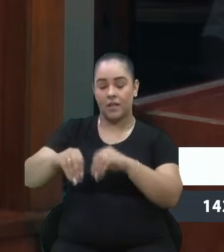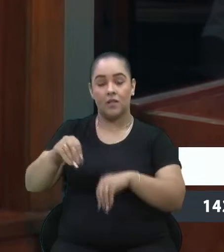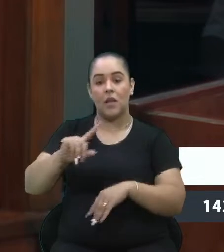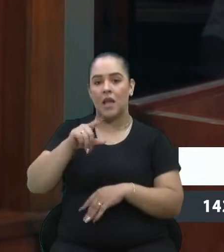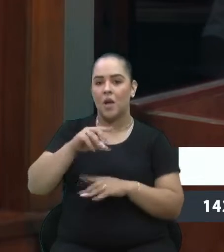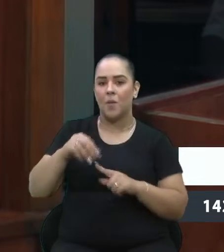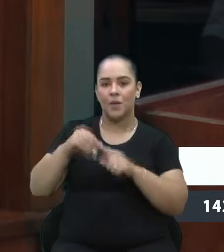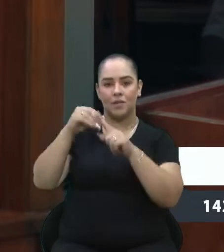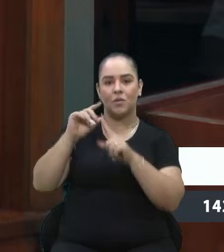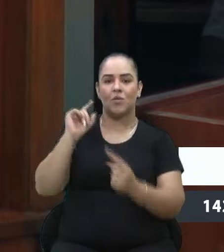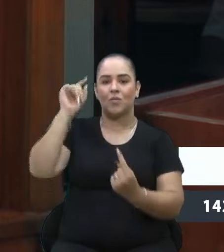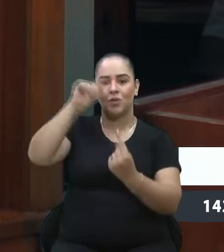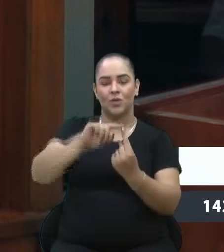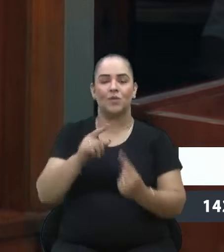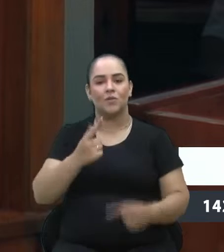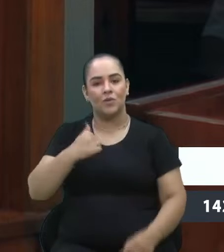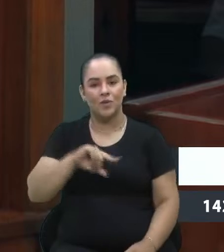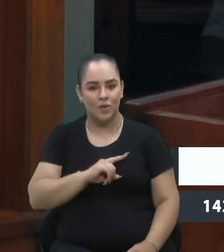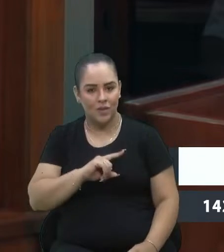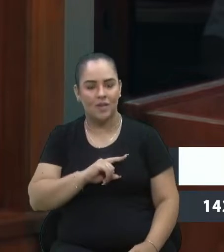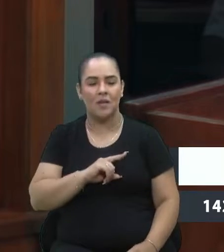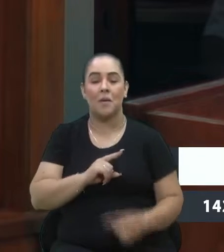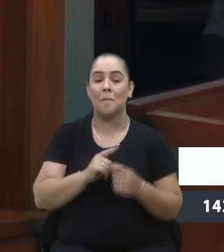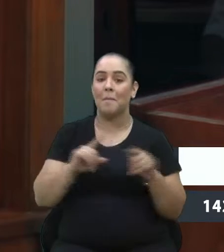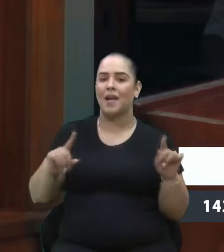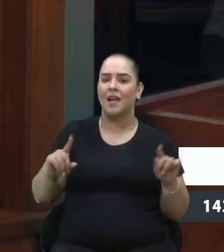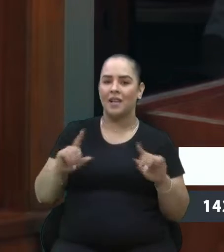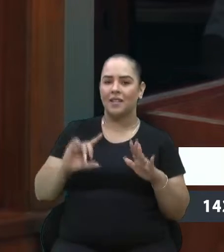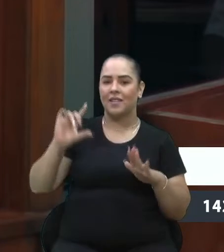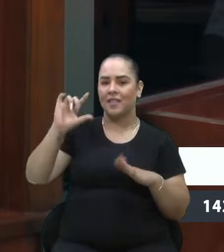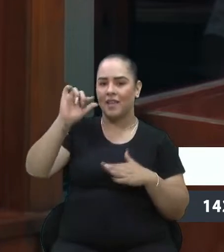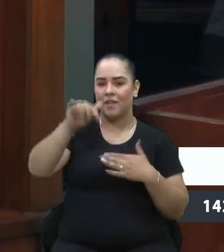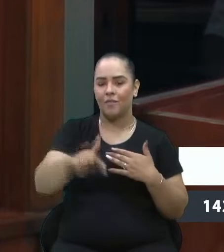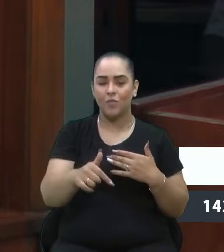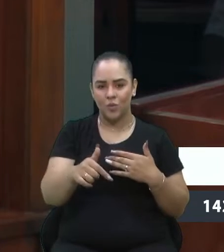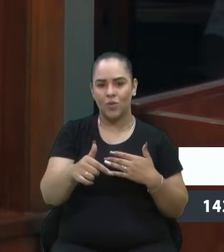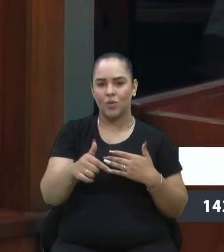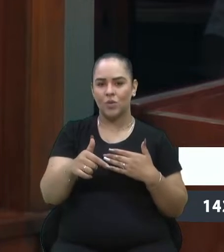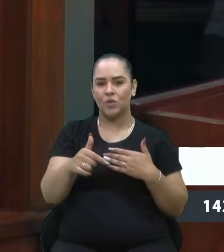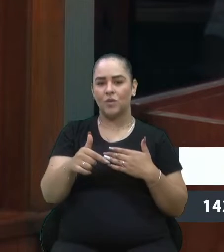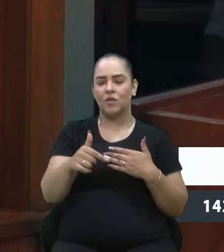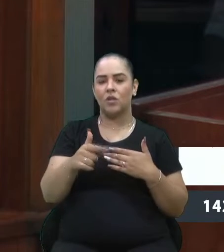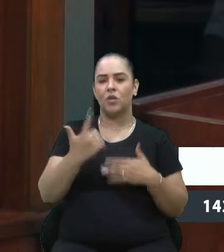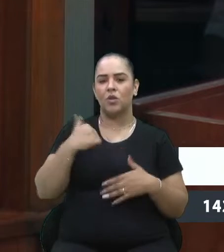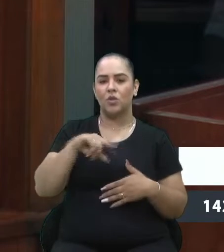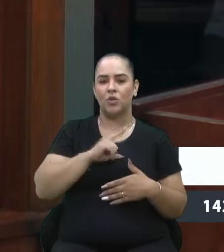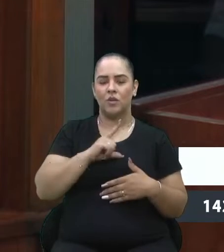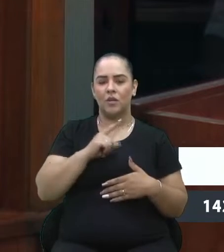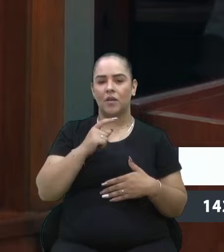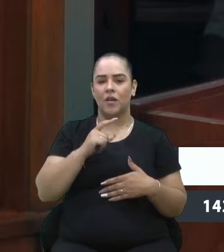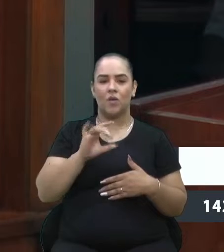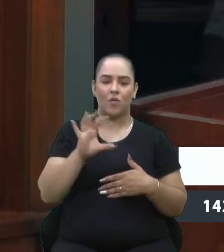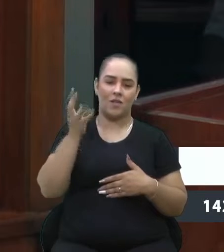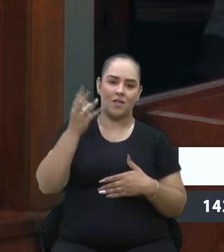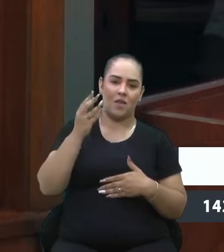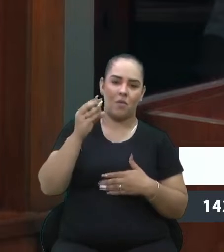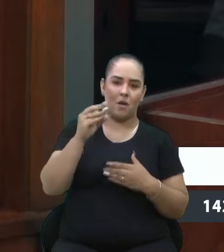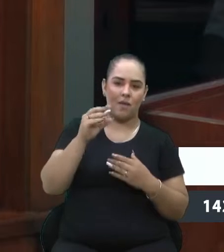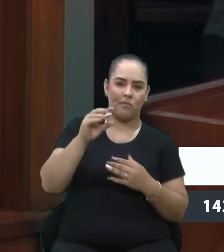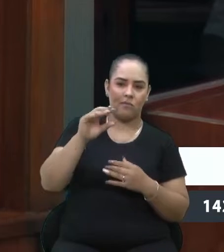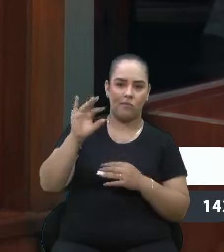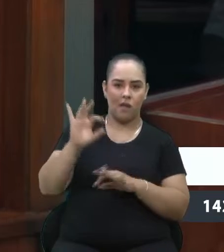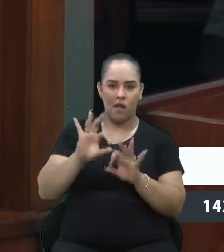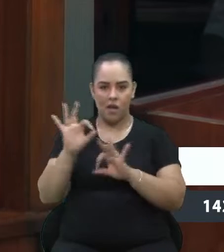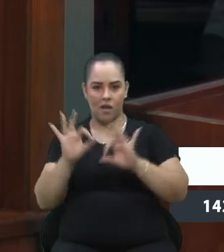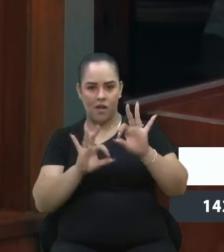principal objetivo inicial. Mas, ao longo das edições, nós tivemos um remodelamento da festa em que